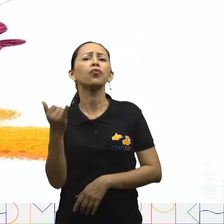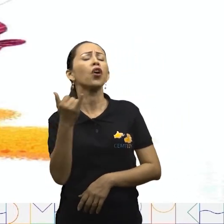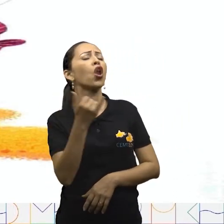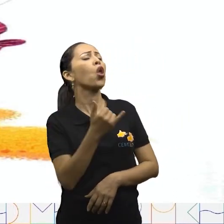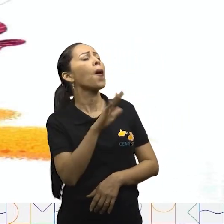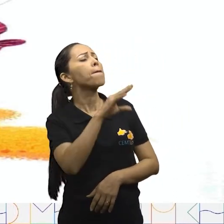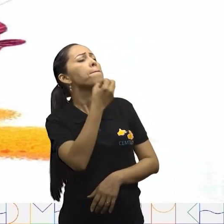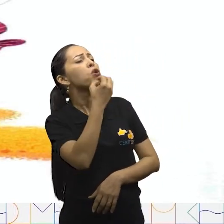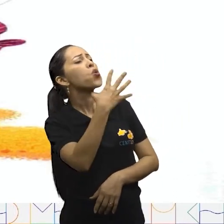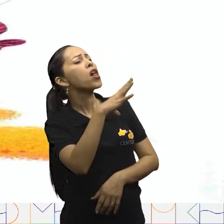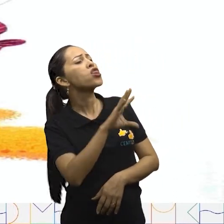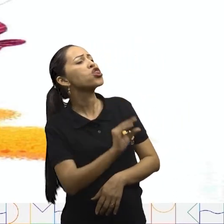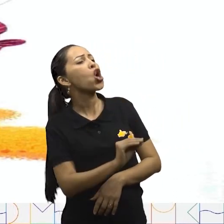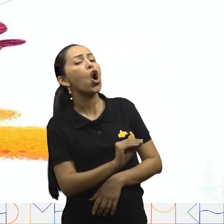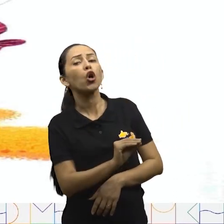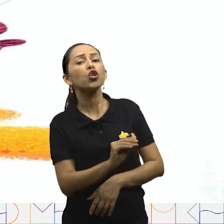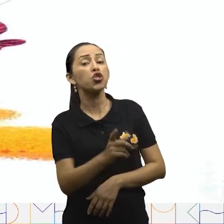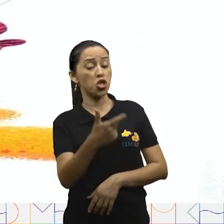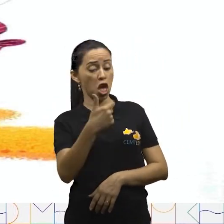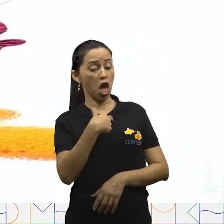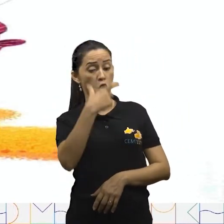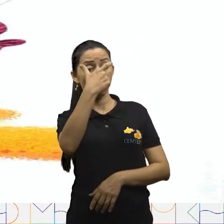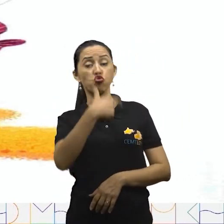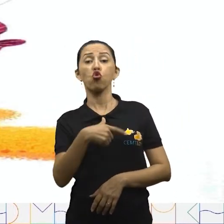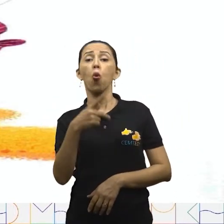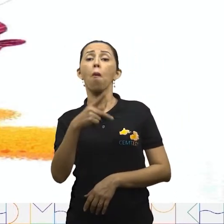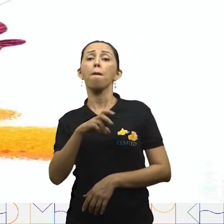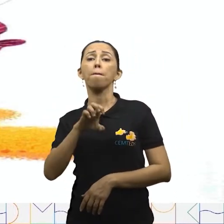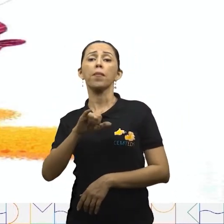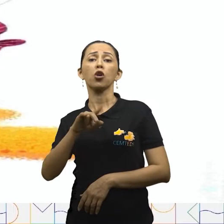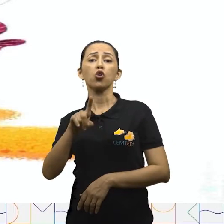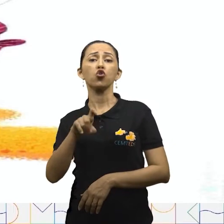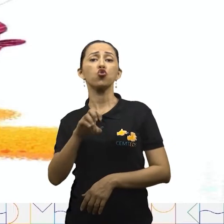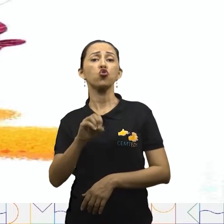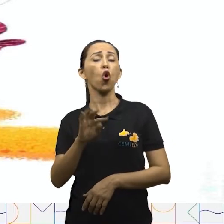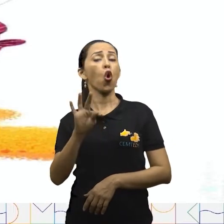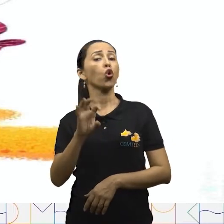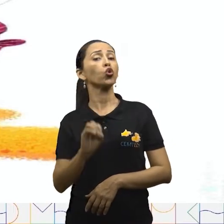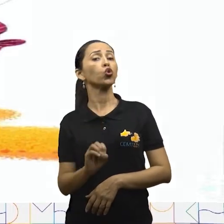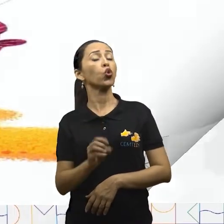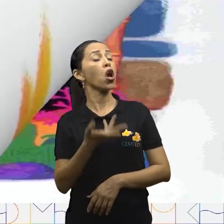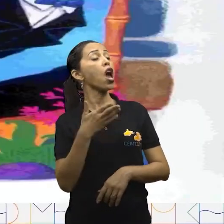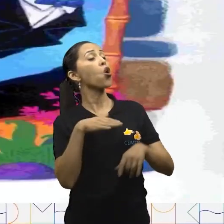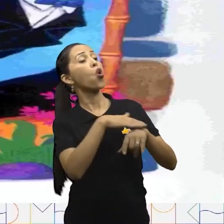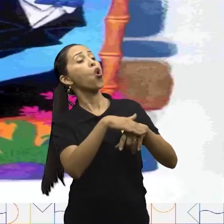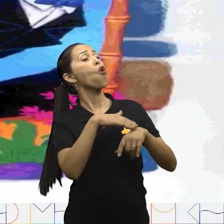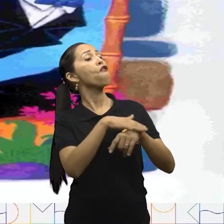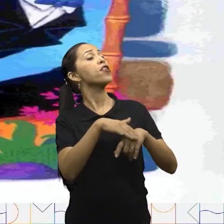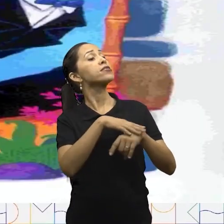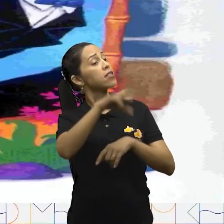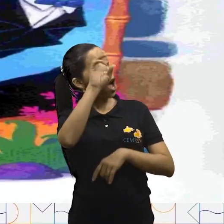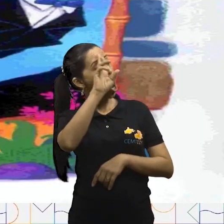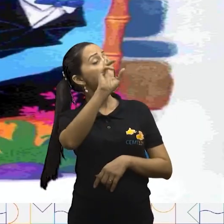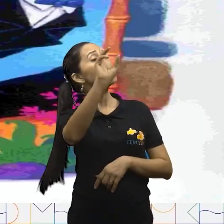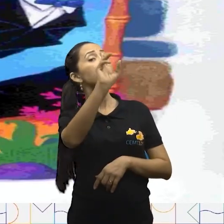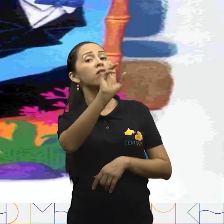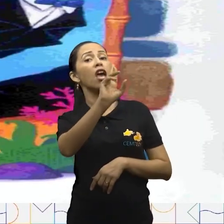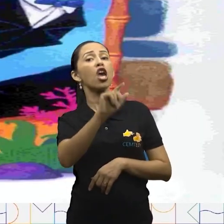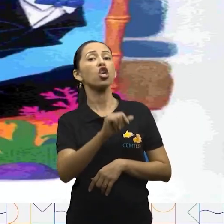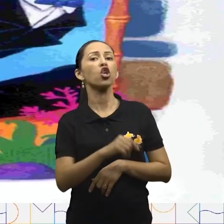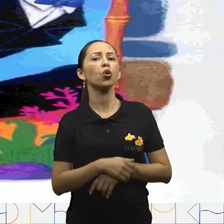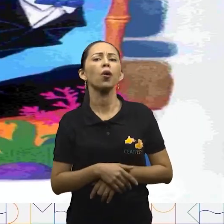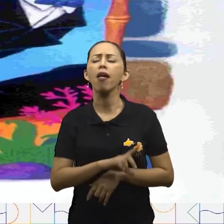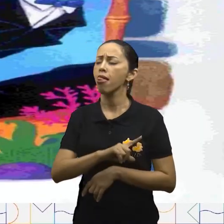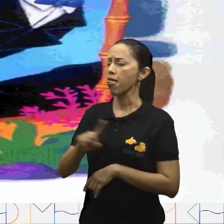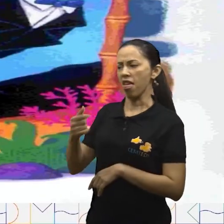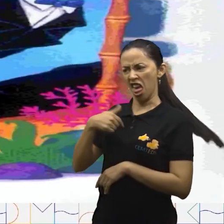aqui está o Peixoto, que quer falar com ele sem demora. Cobra não. Dobre